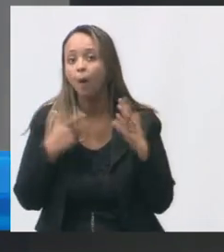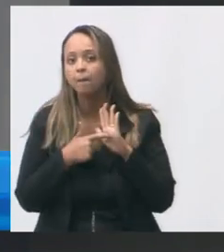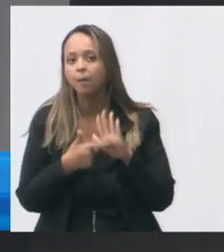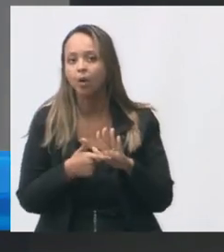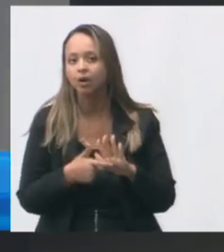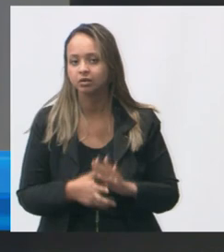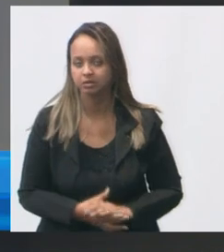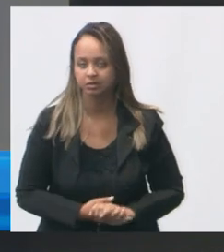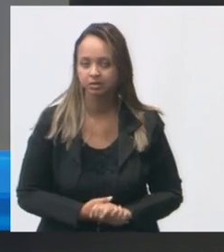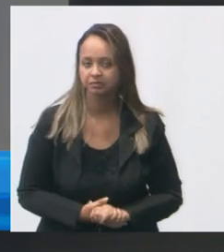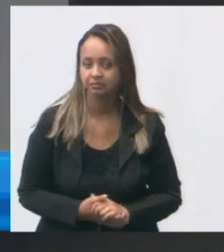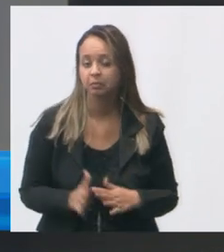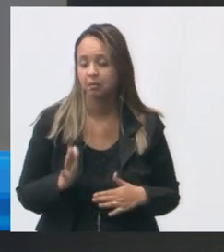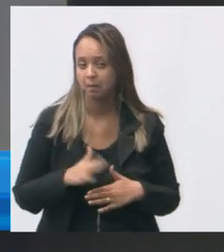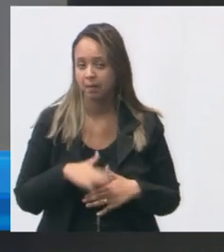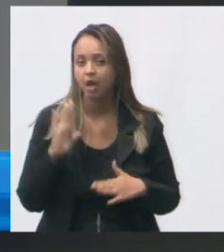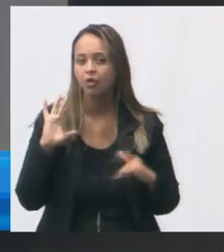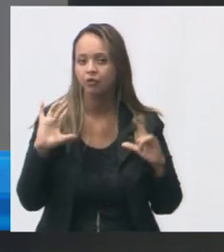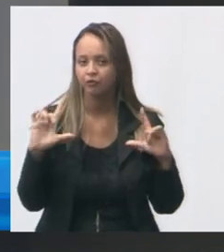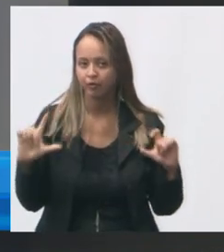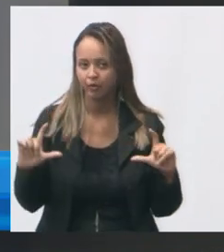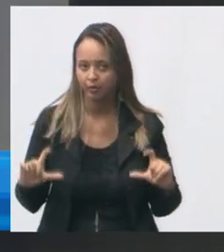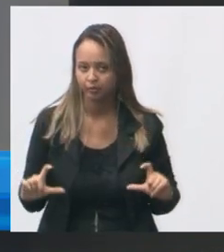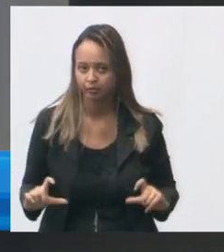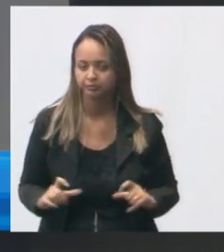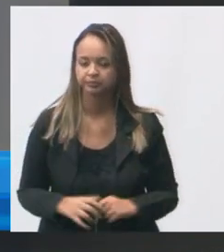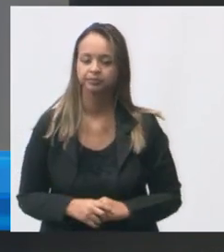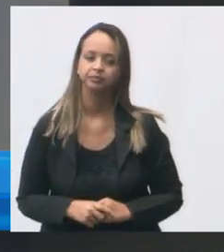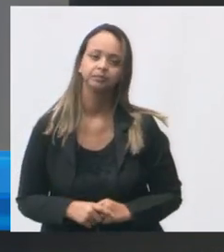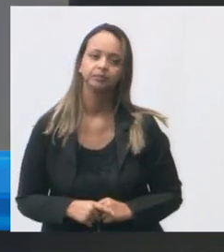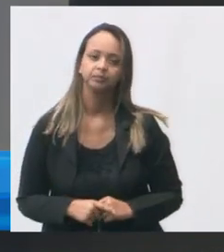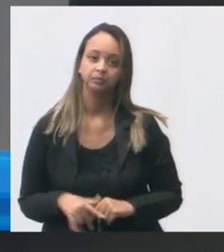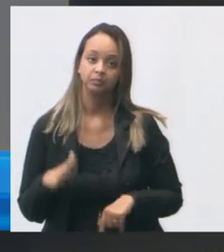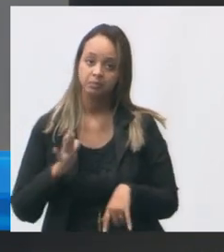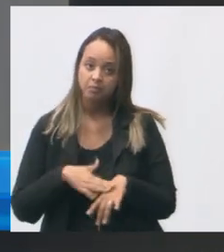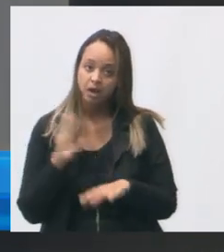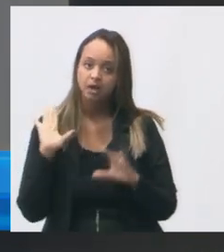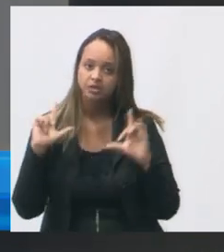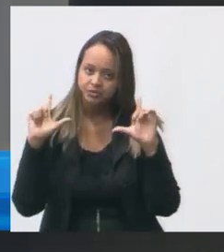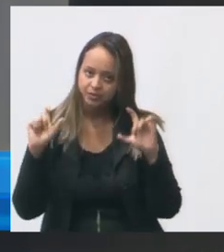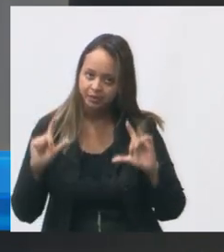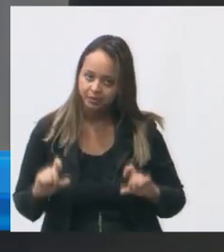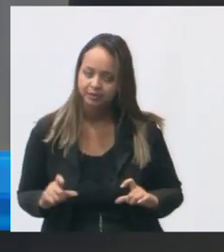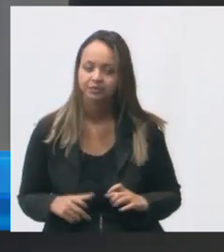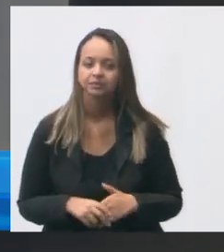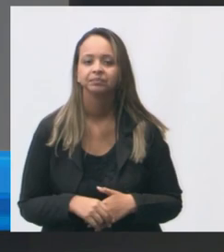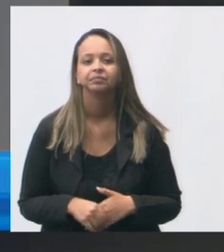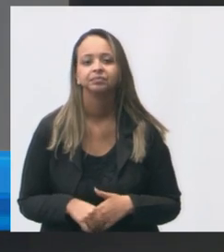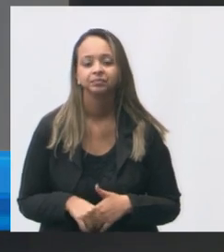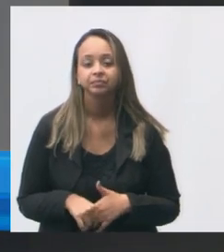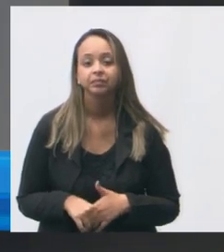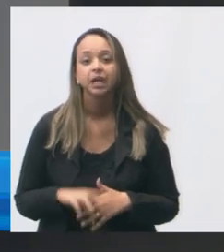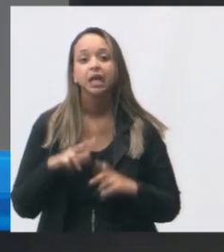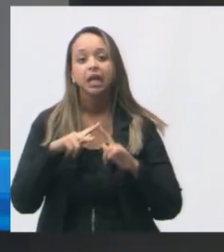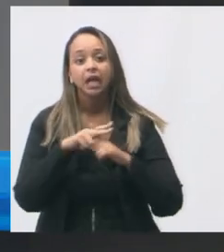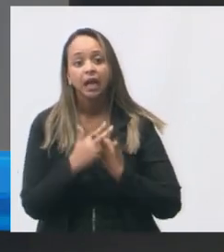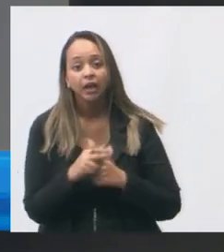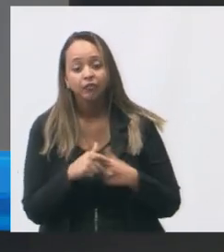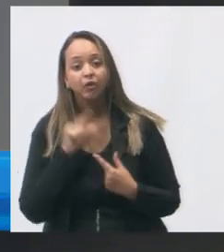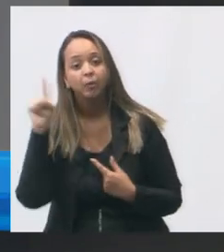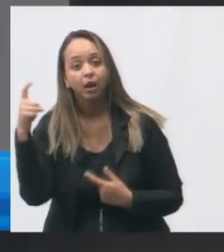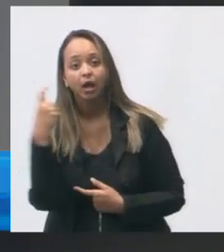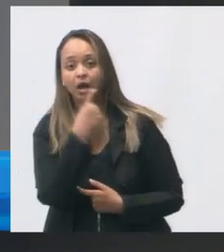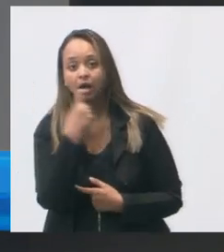então essas são mais fotos mais fotos na unidade mais fotos na unidade reforma e ampliação da odontologia